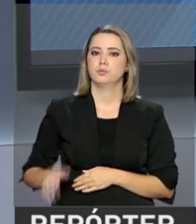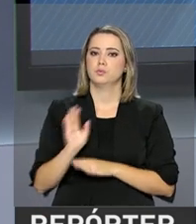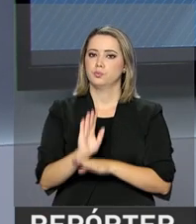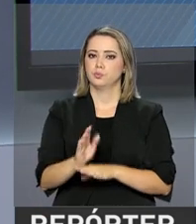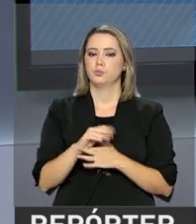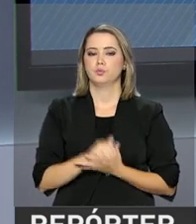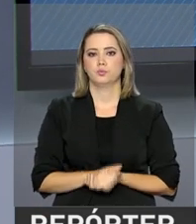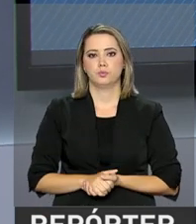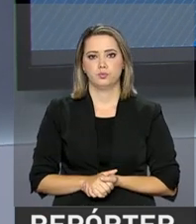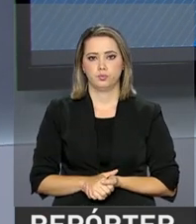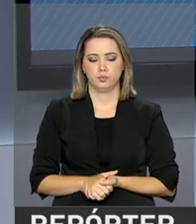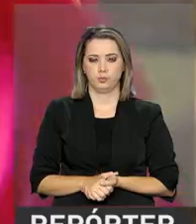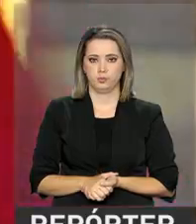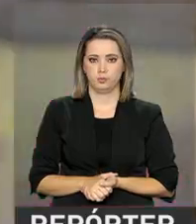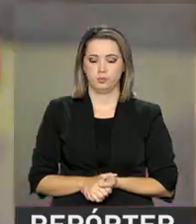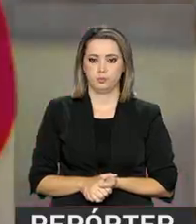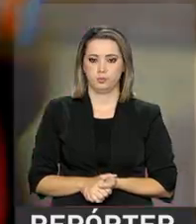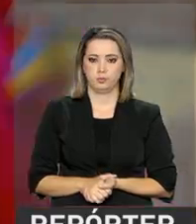governo federal.